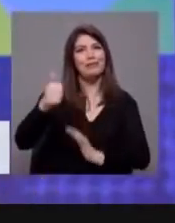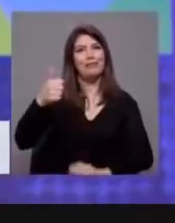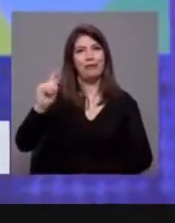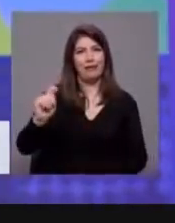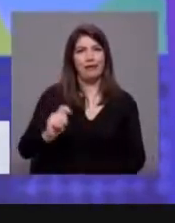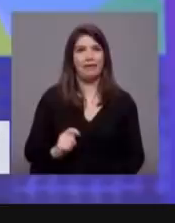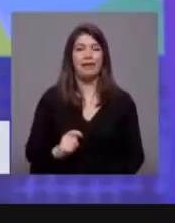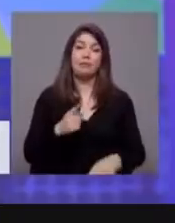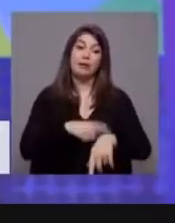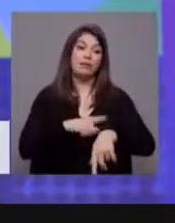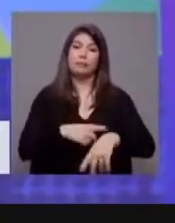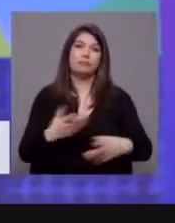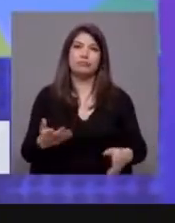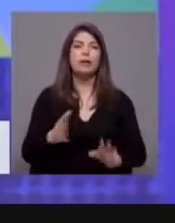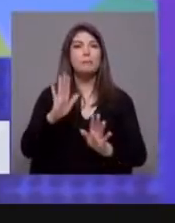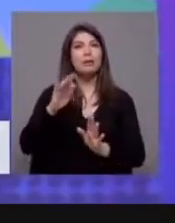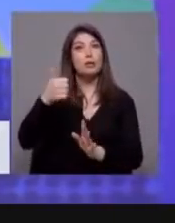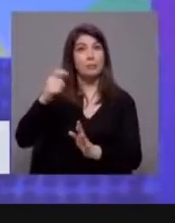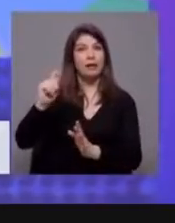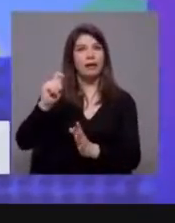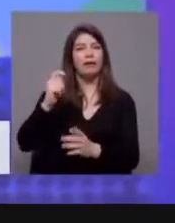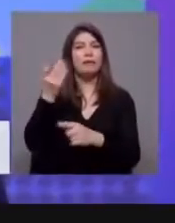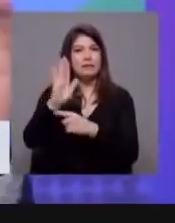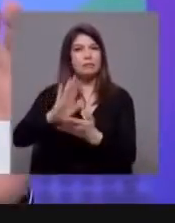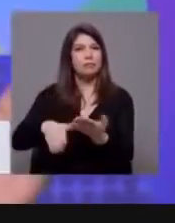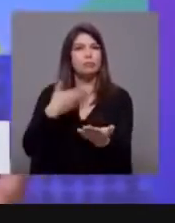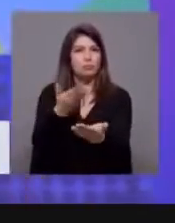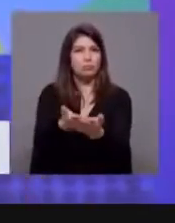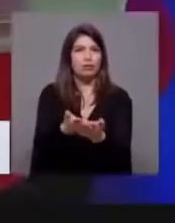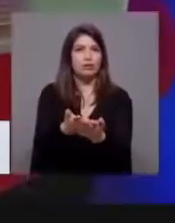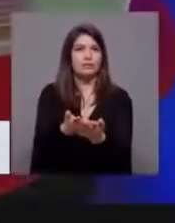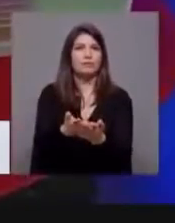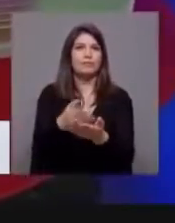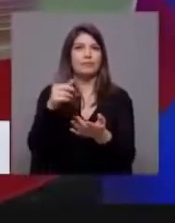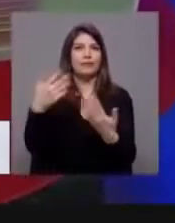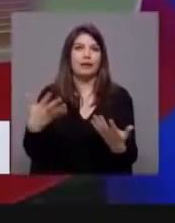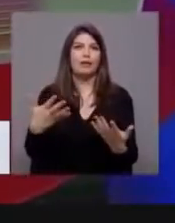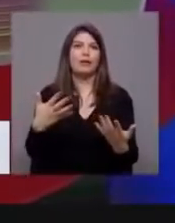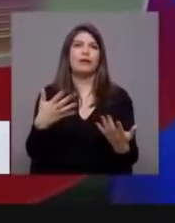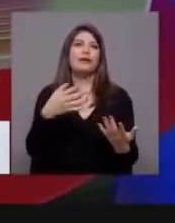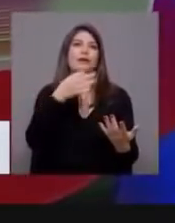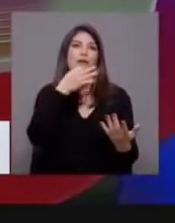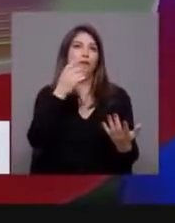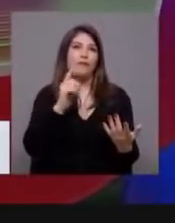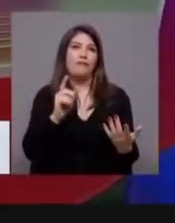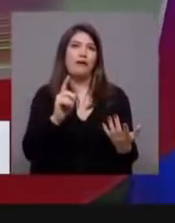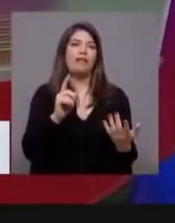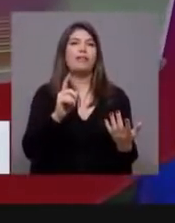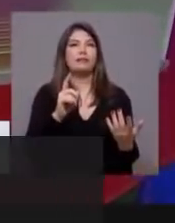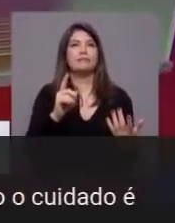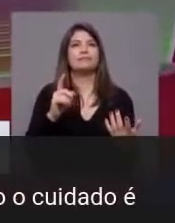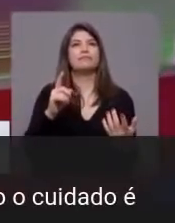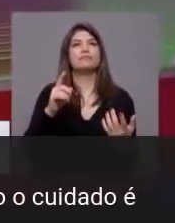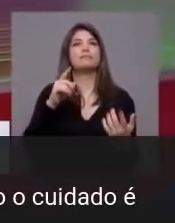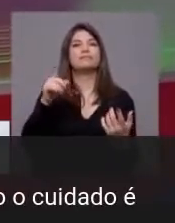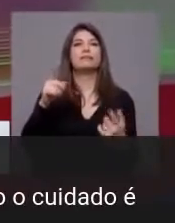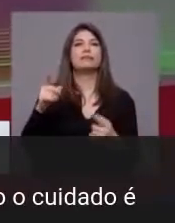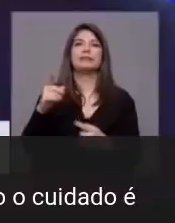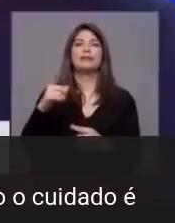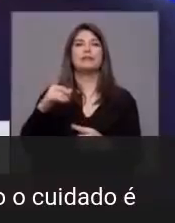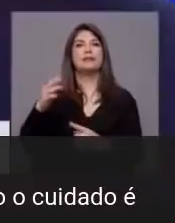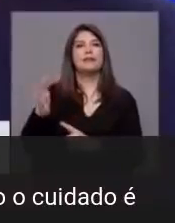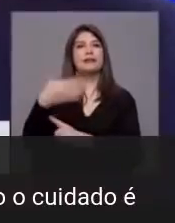É que o Bloco de Esquerda, por exemplo, propõe o seguinte, agora como tem uma versão light, não fala de nacionalizar, fala de desprivatizar.